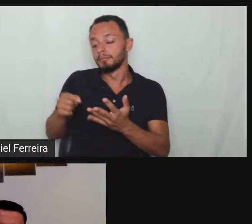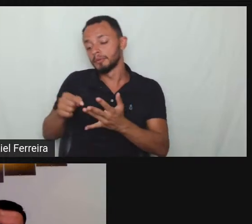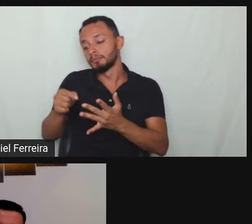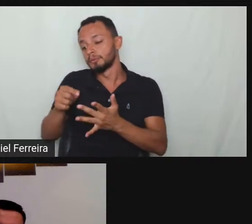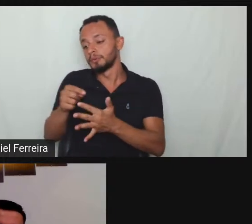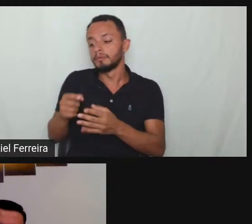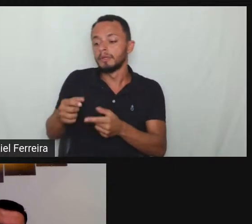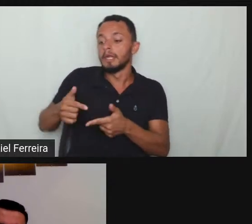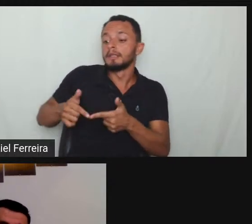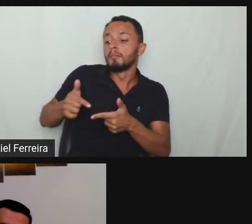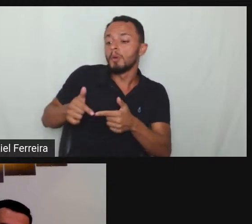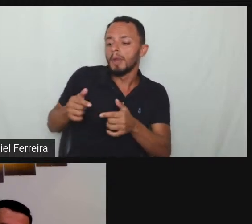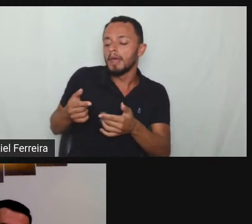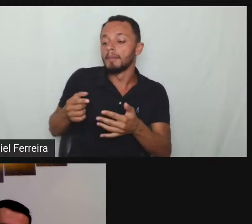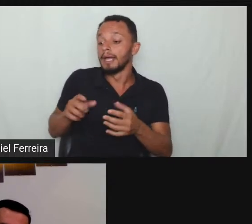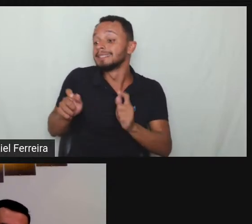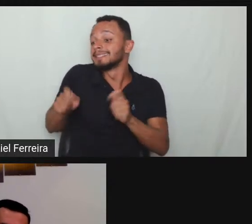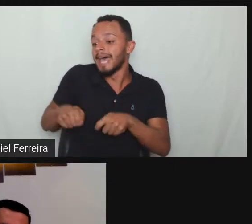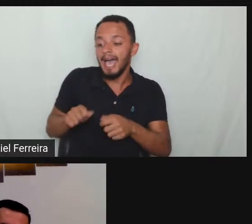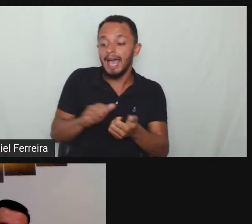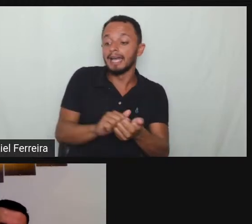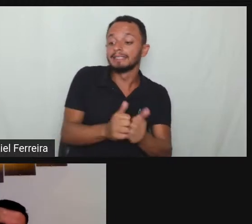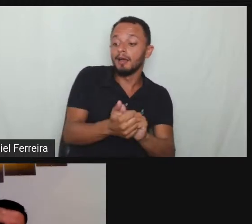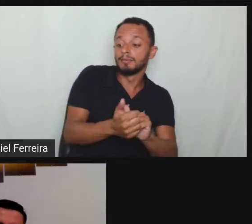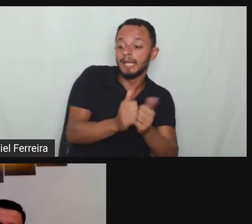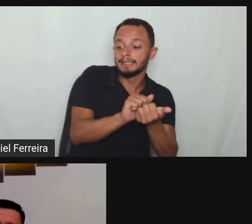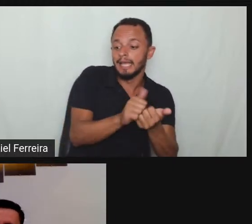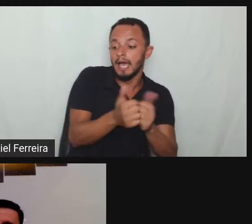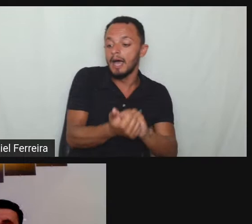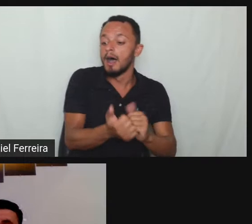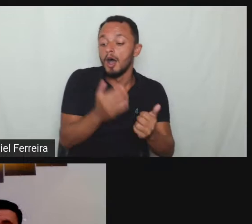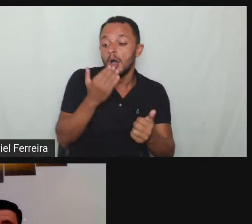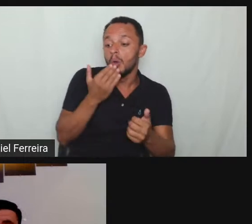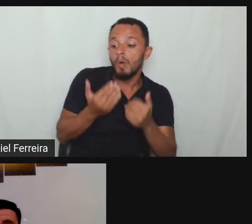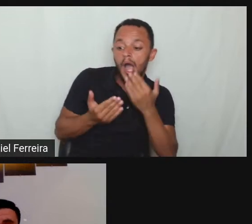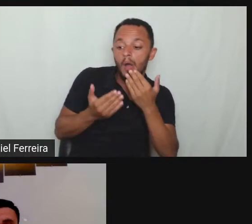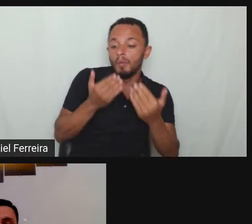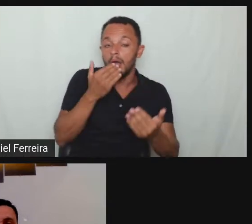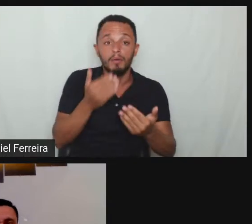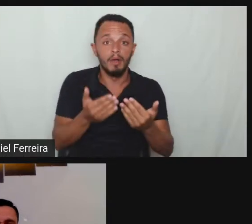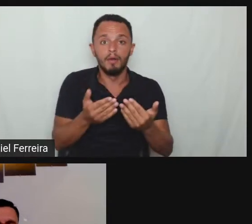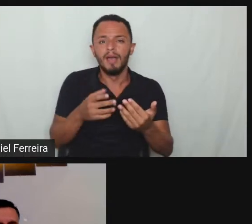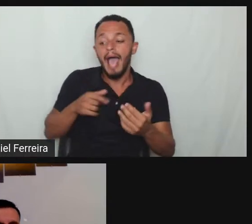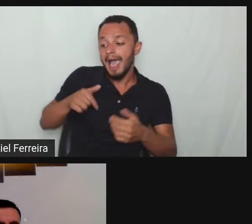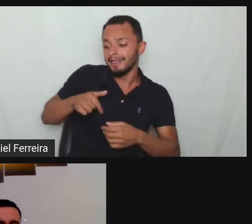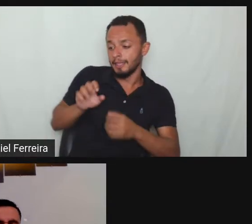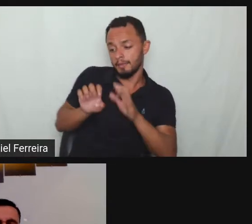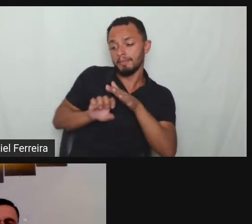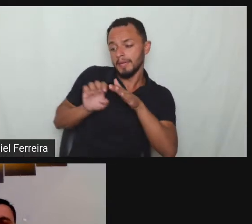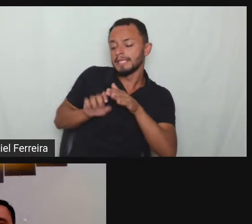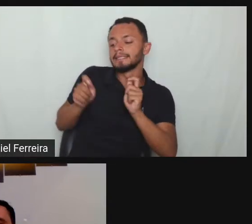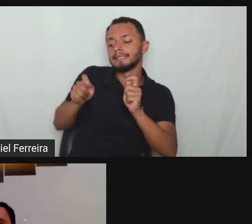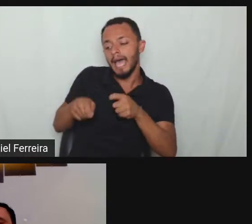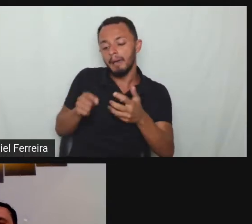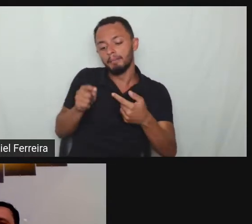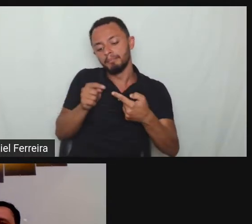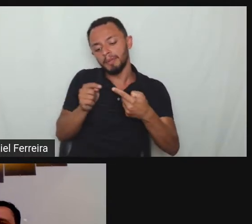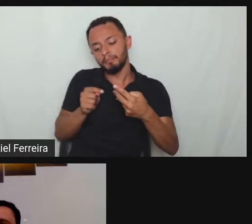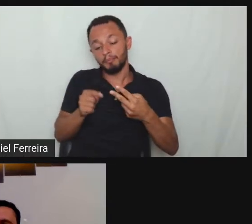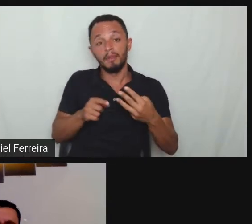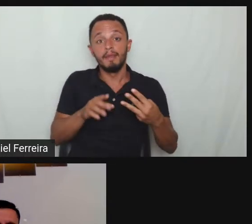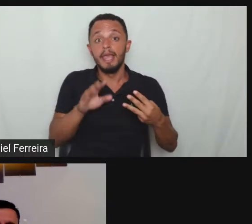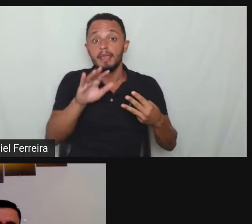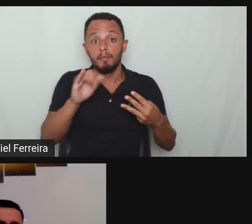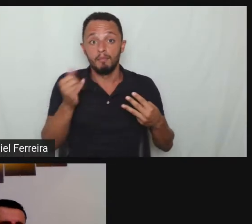solução e até sugerir o que é que pode servir por parte da empresa mas o ideal é que isso seja documentado